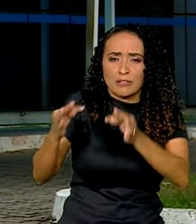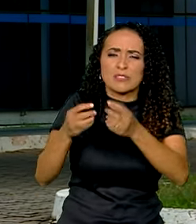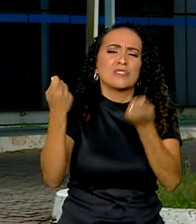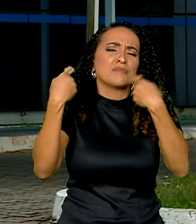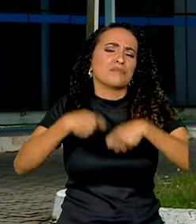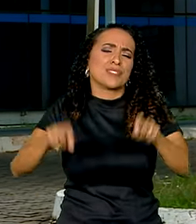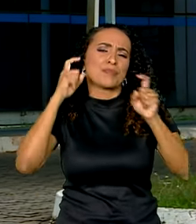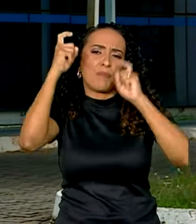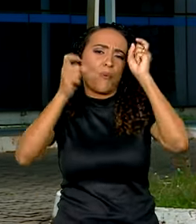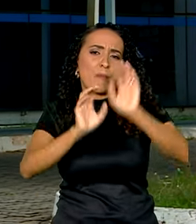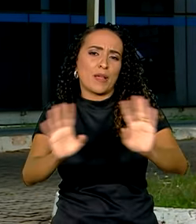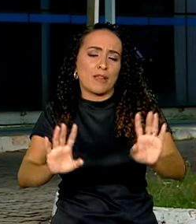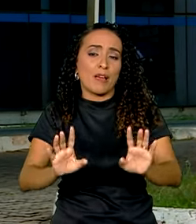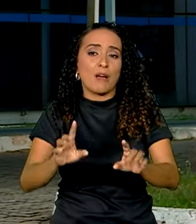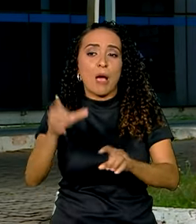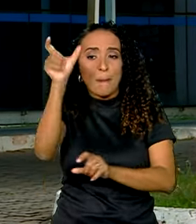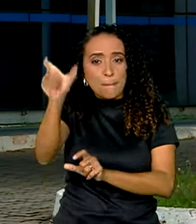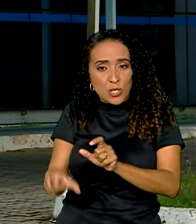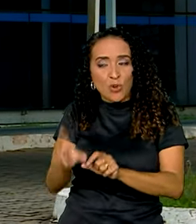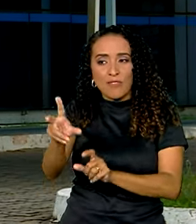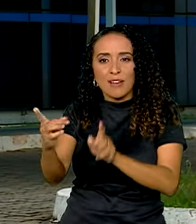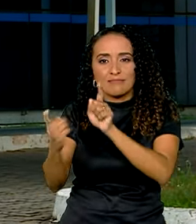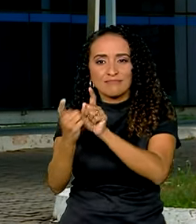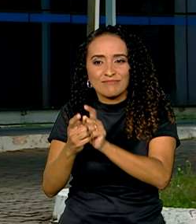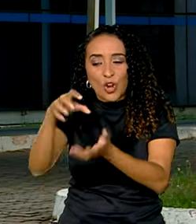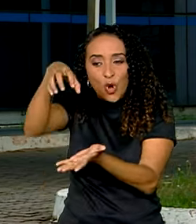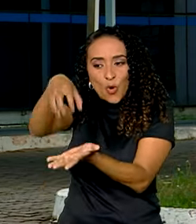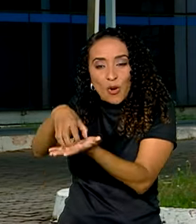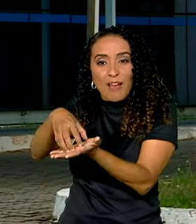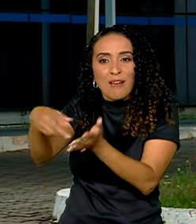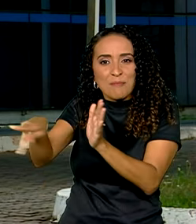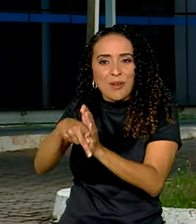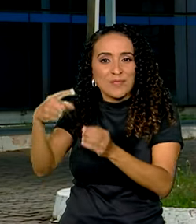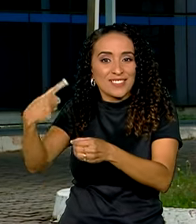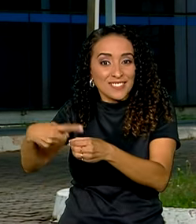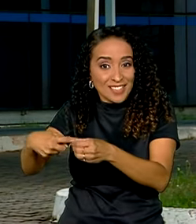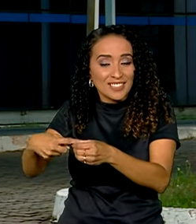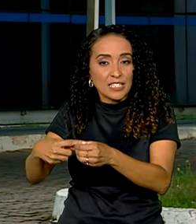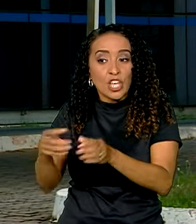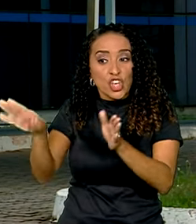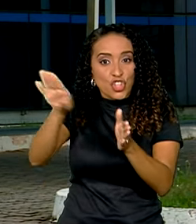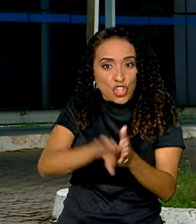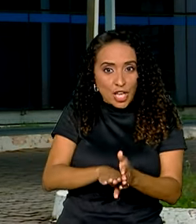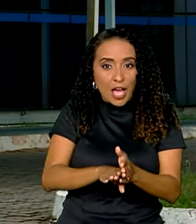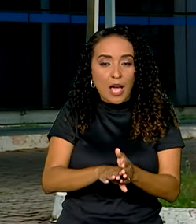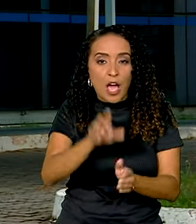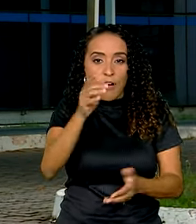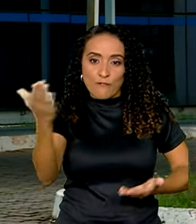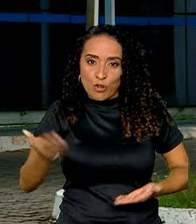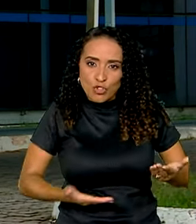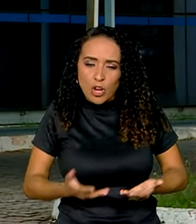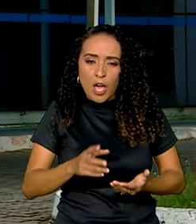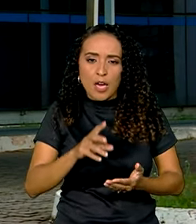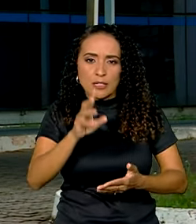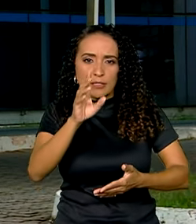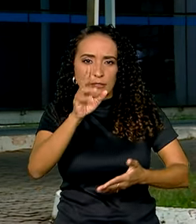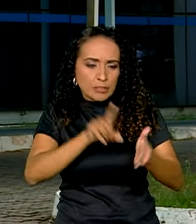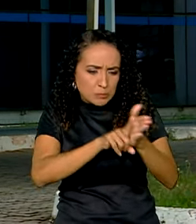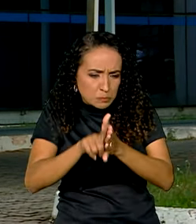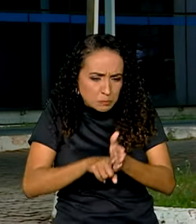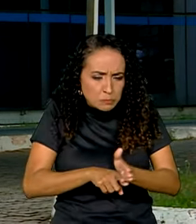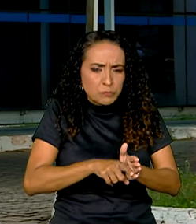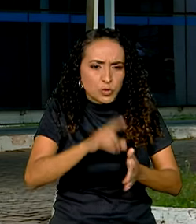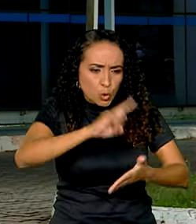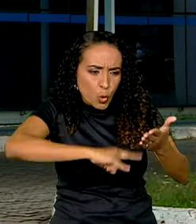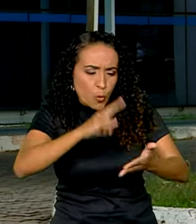precisa se preocupar. O beneficiário será atendido em uma agência da sua cidade. Chegando lá, um funcionário confere toda a documentação